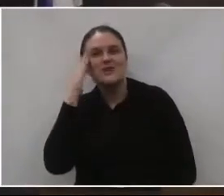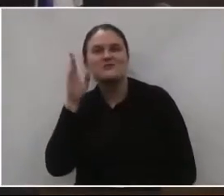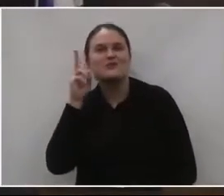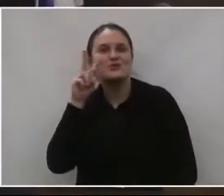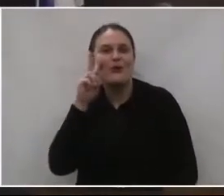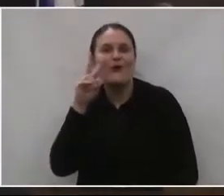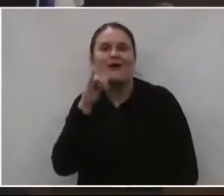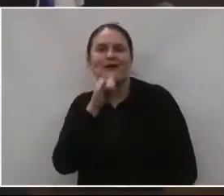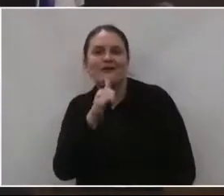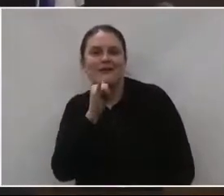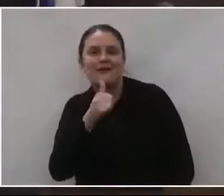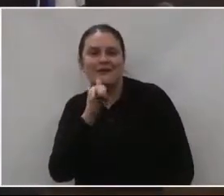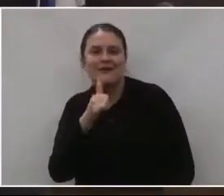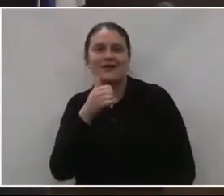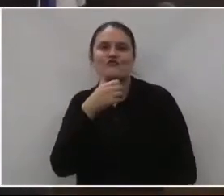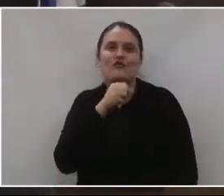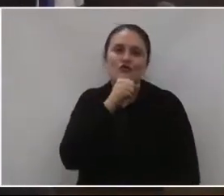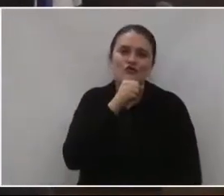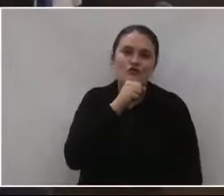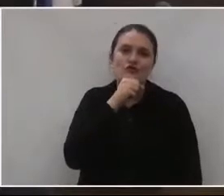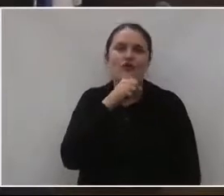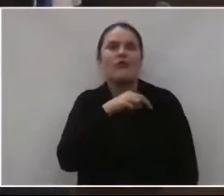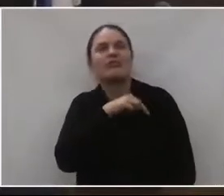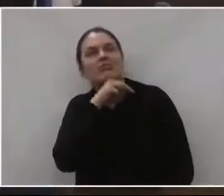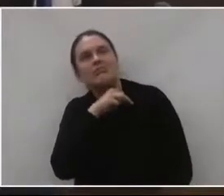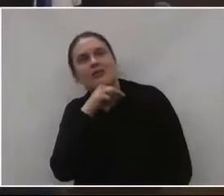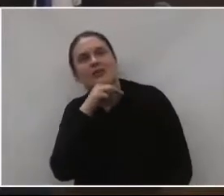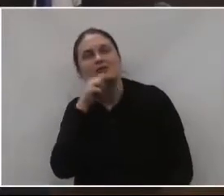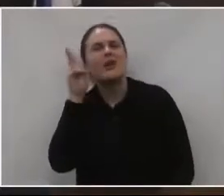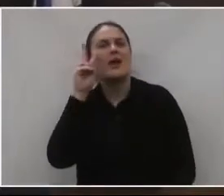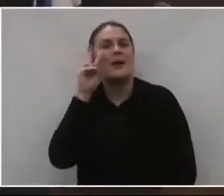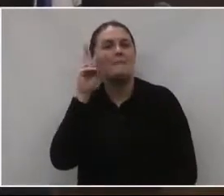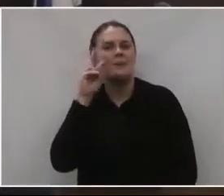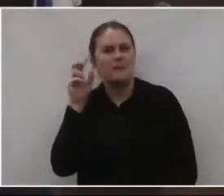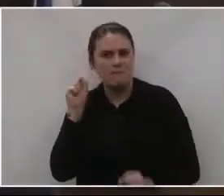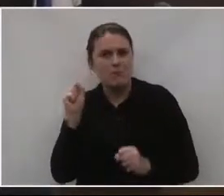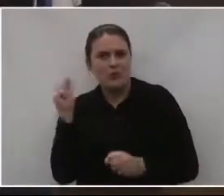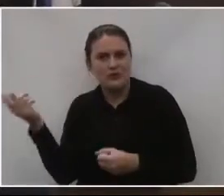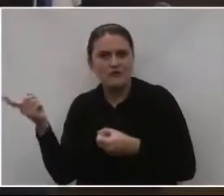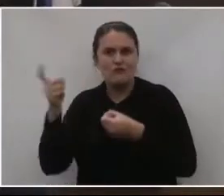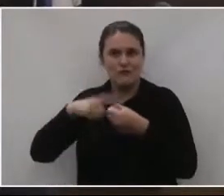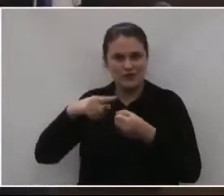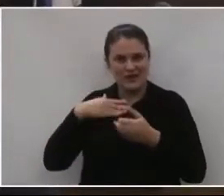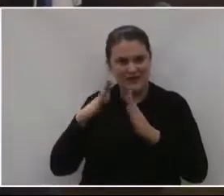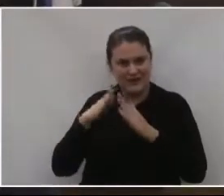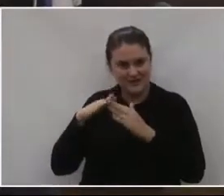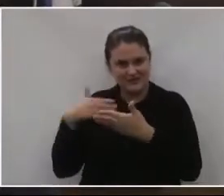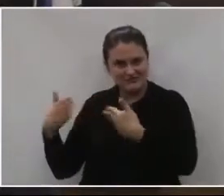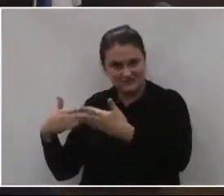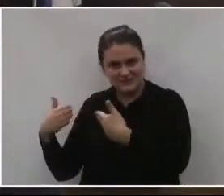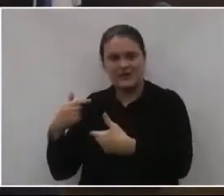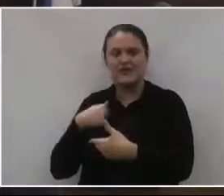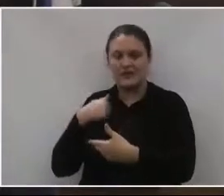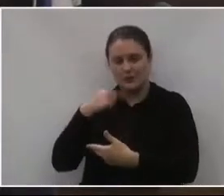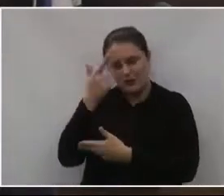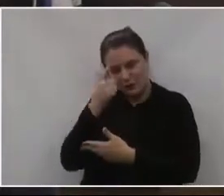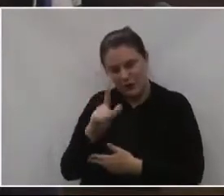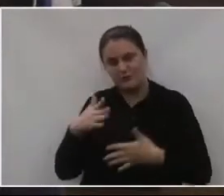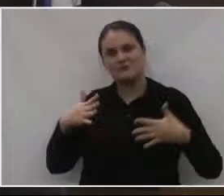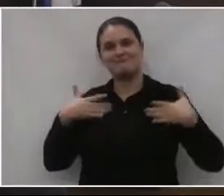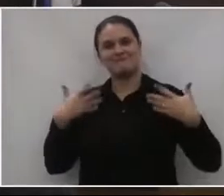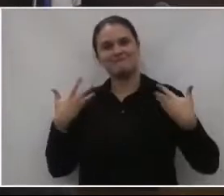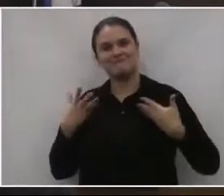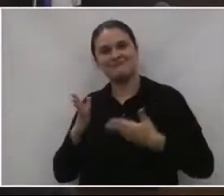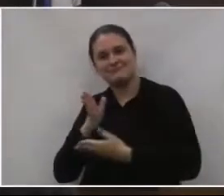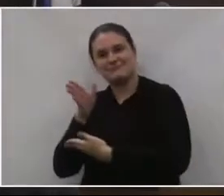o pai, o avô, lembrou de alguma coisa, o senhor pode passar aqui? E lá eu, na maior alegria,